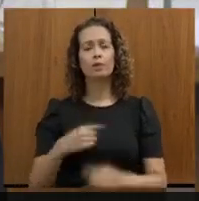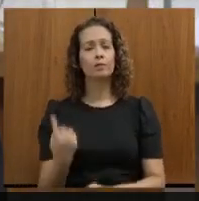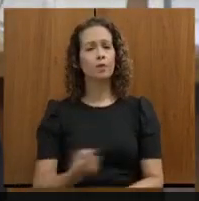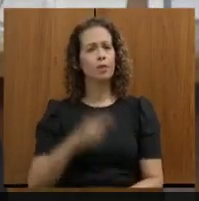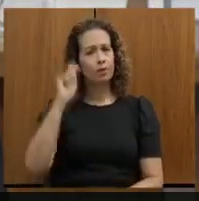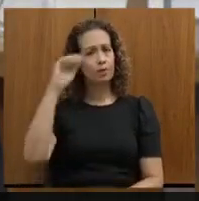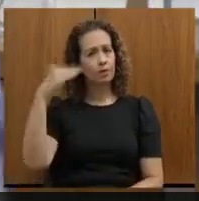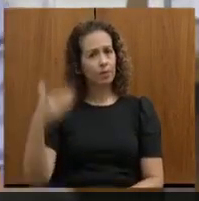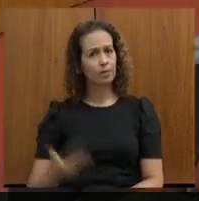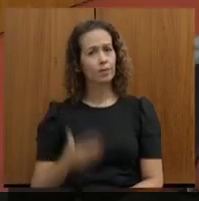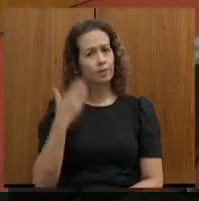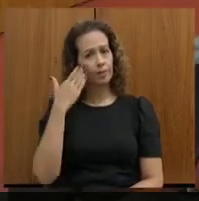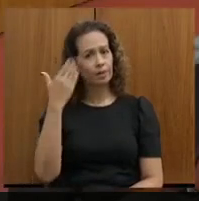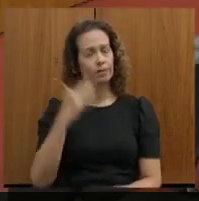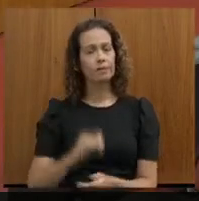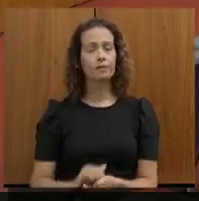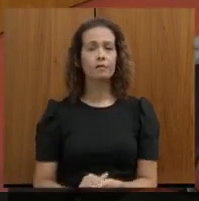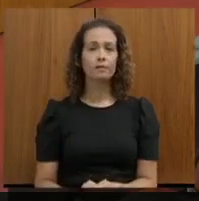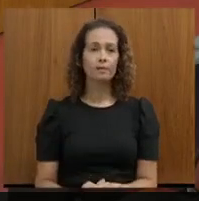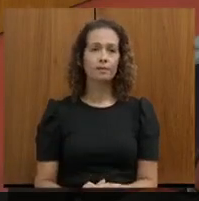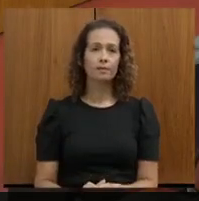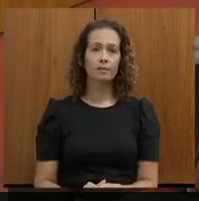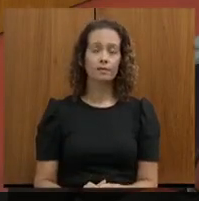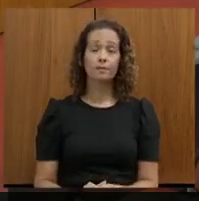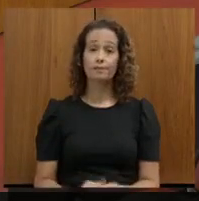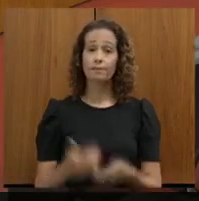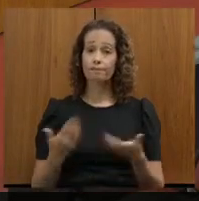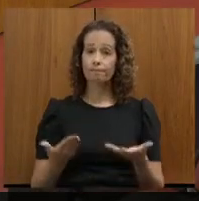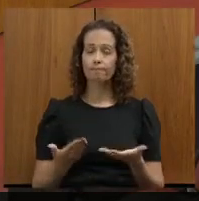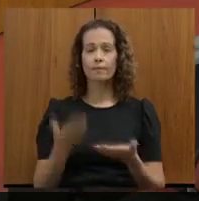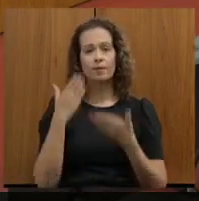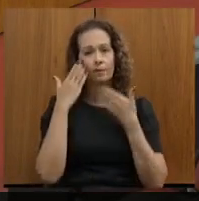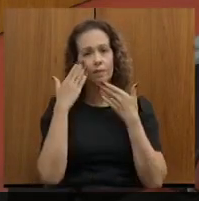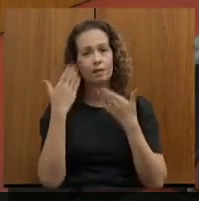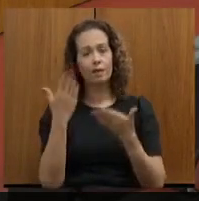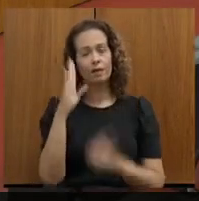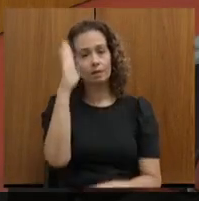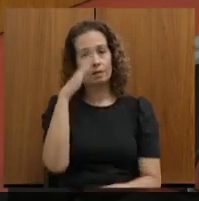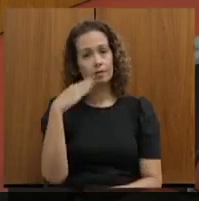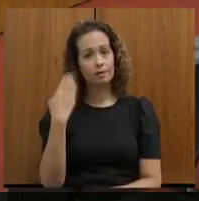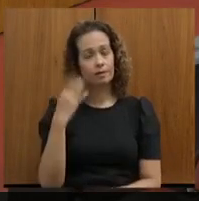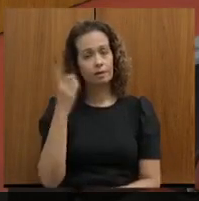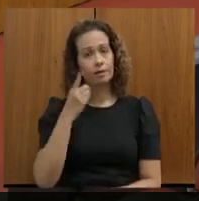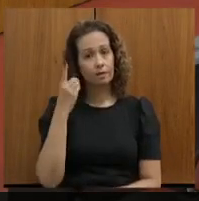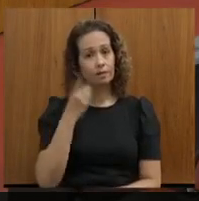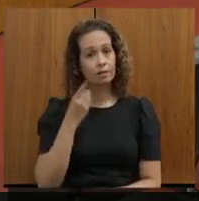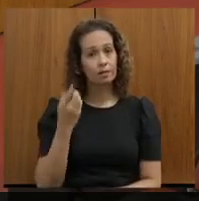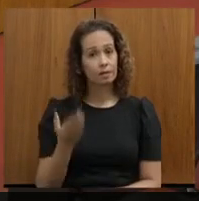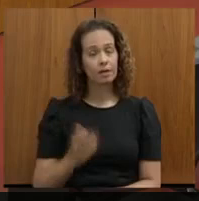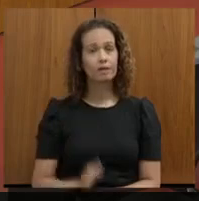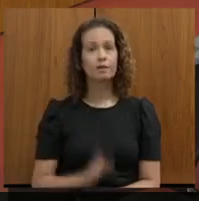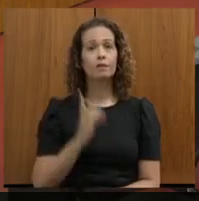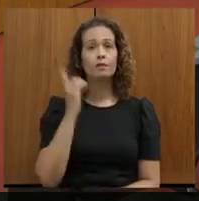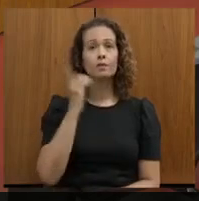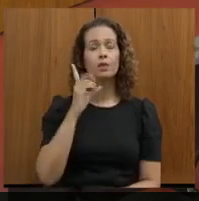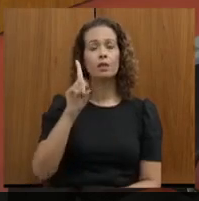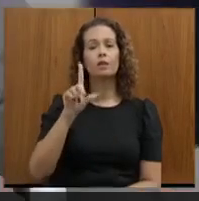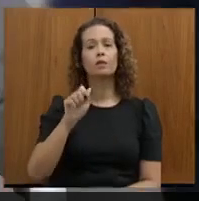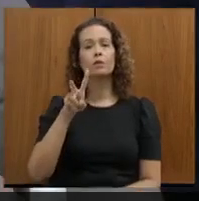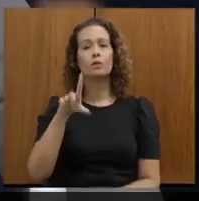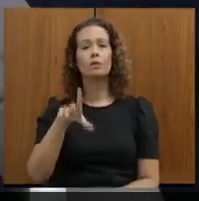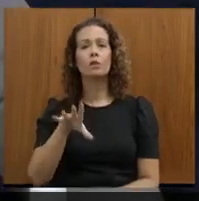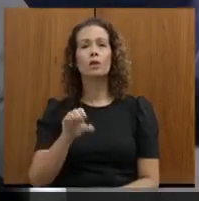uma honra. Obrigado. Satisfeita? Obrigado, deputada Beatriz Serqueira. Deputado Dalmo Ribeiro